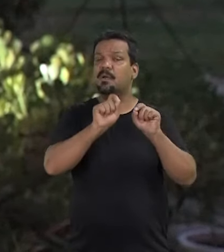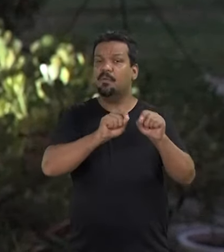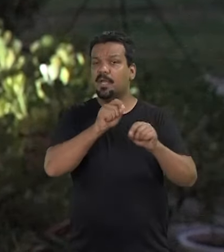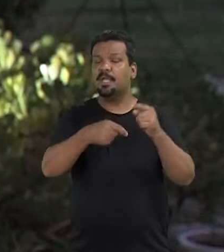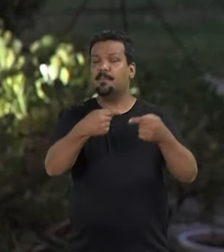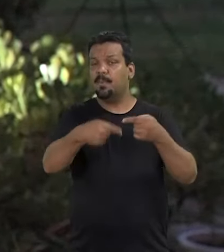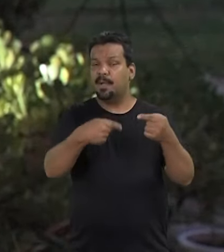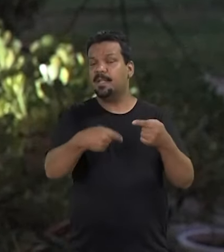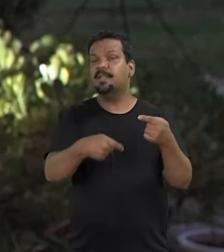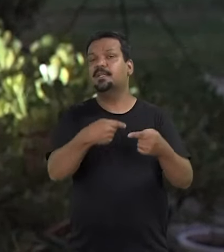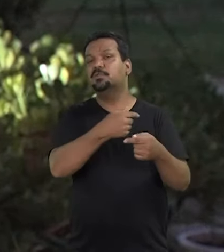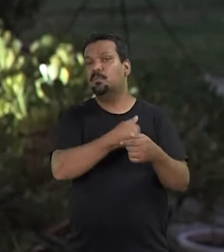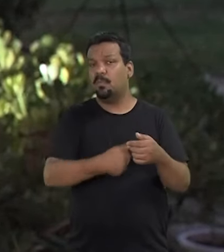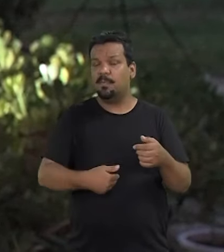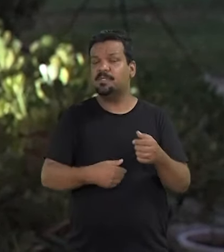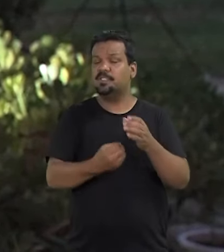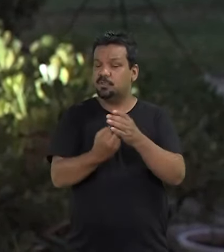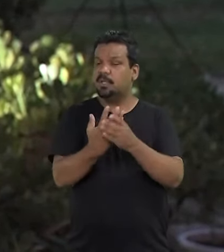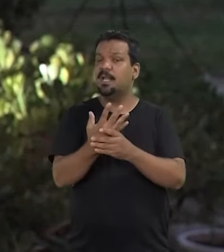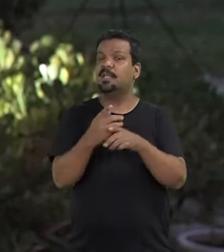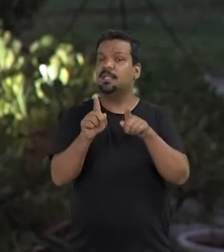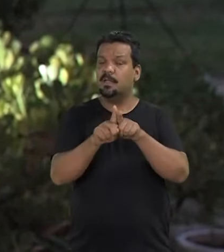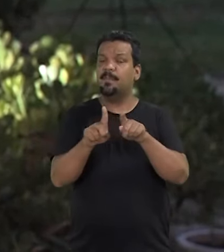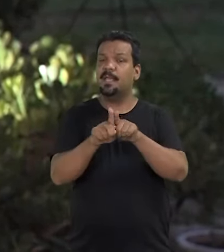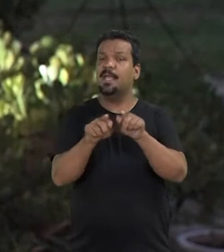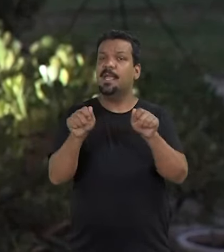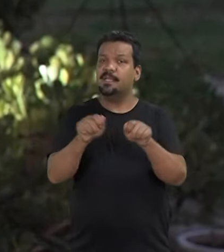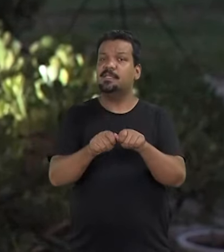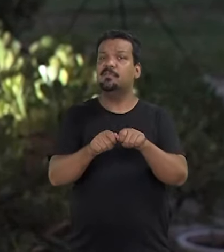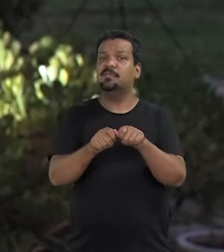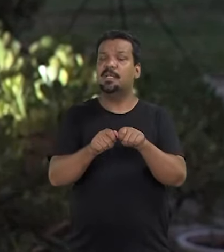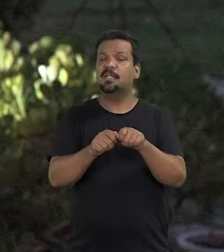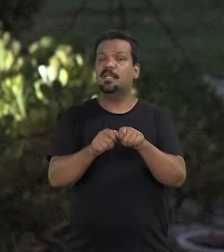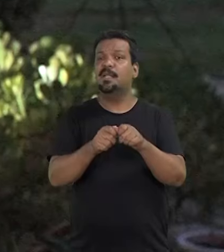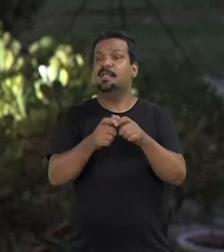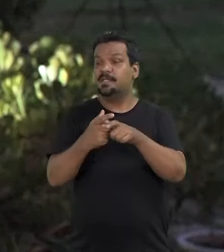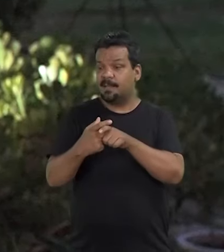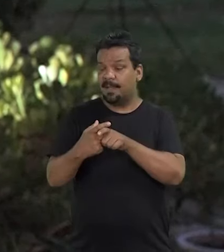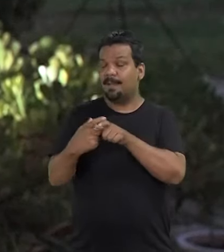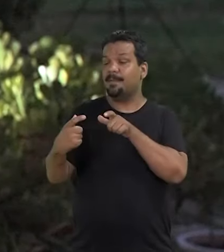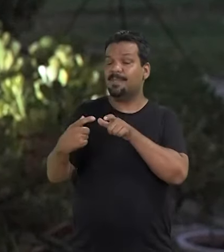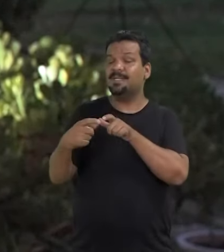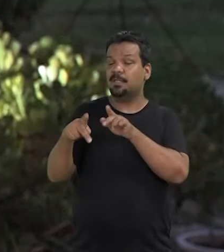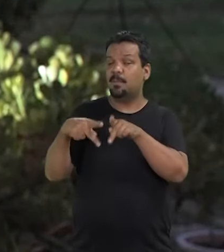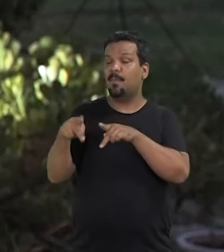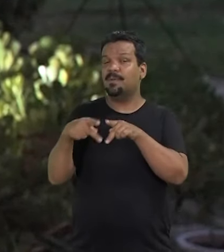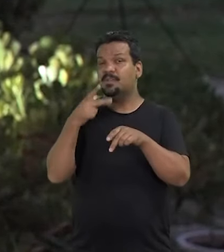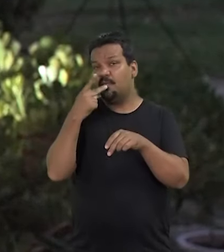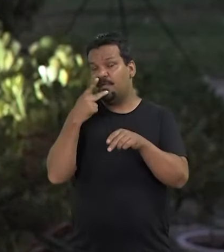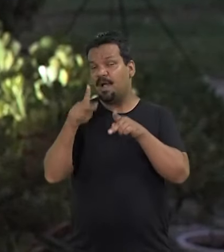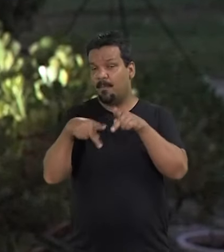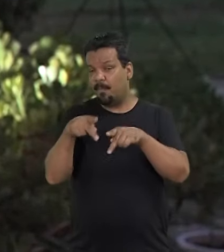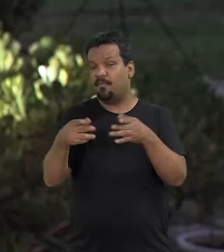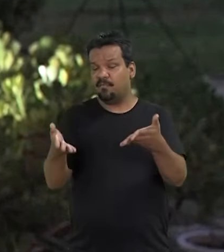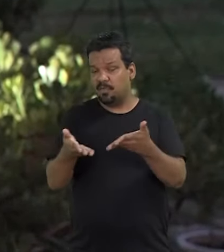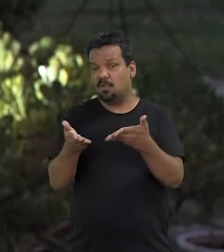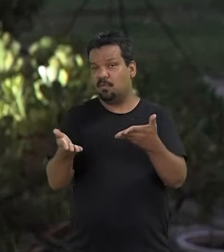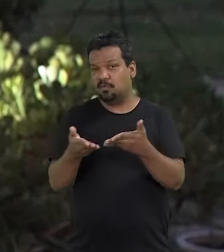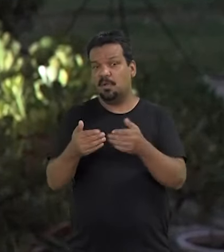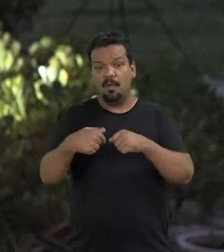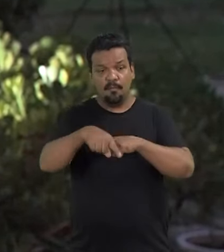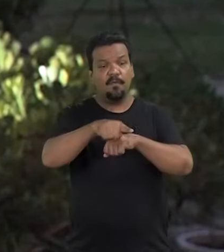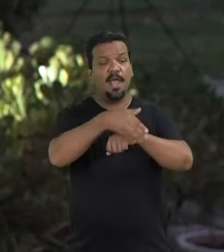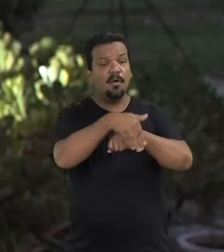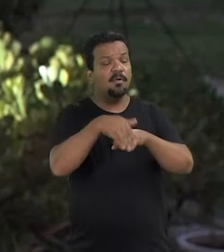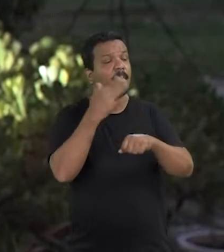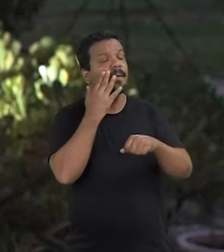esperança de que ações e políticas públicas sejam elaboradas e executadas a favor dessa grande parcela da população. O Fala, Povo de hoje